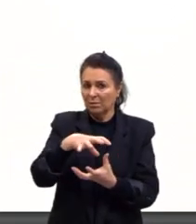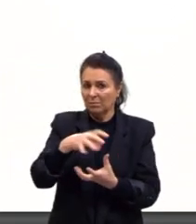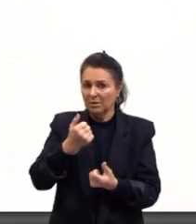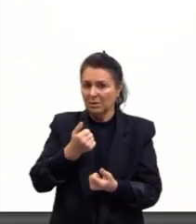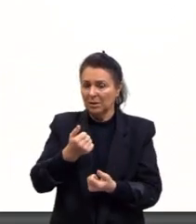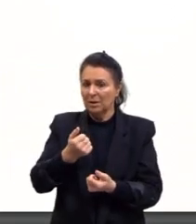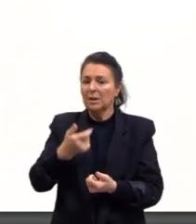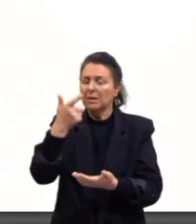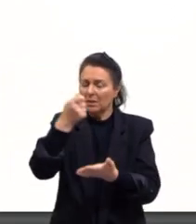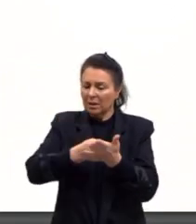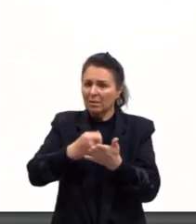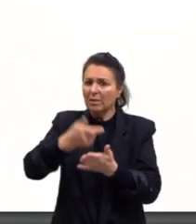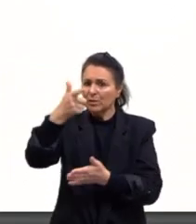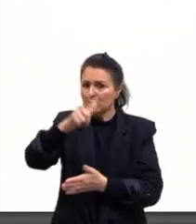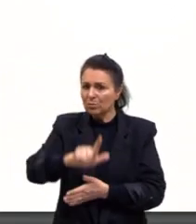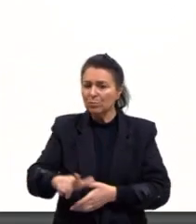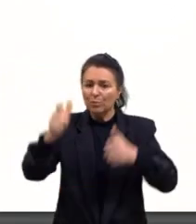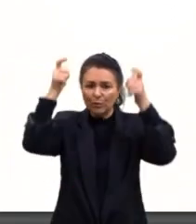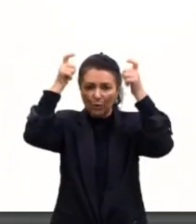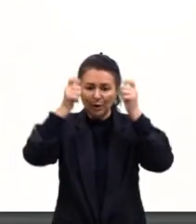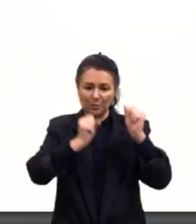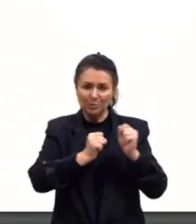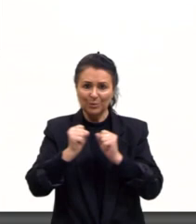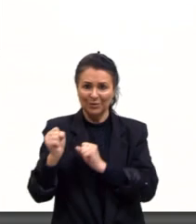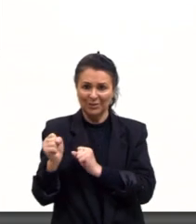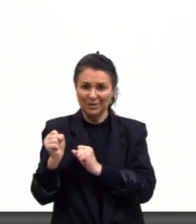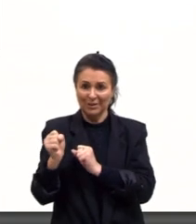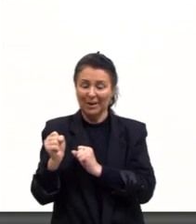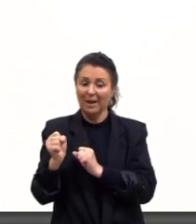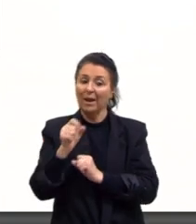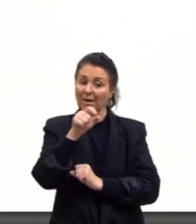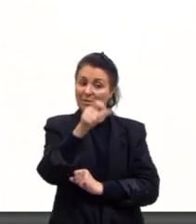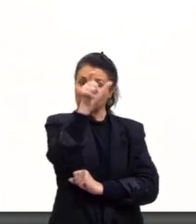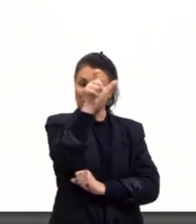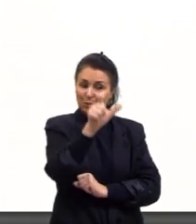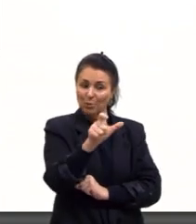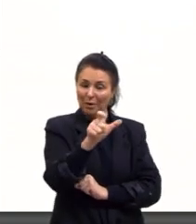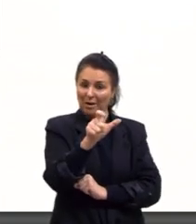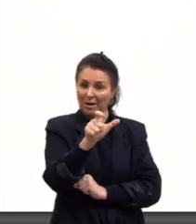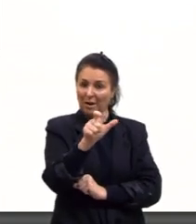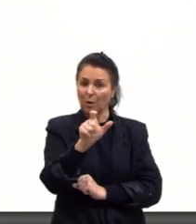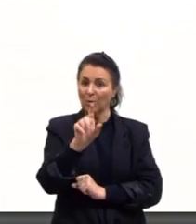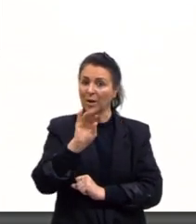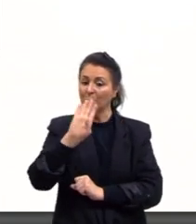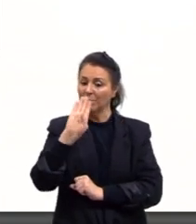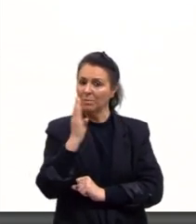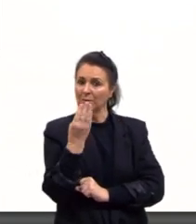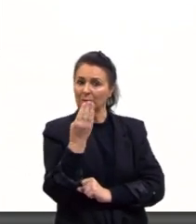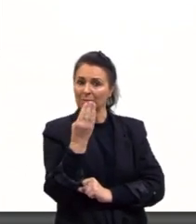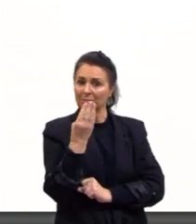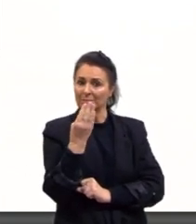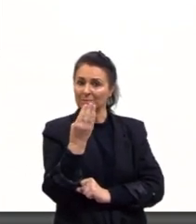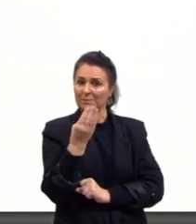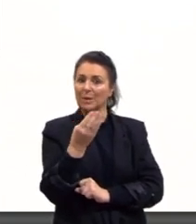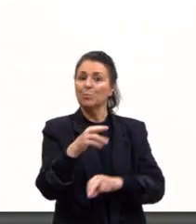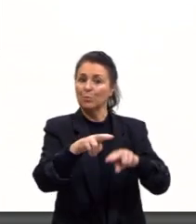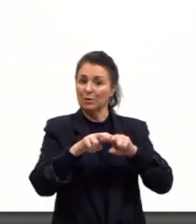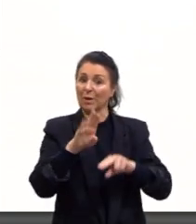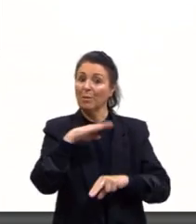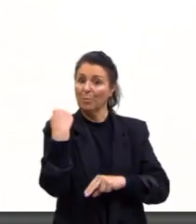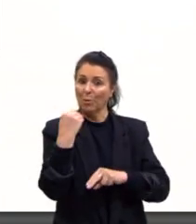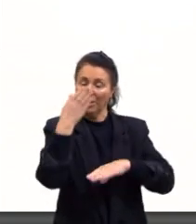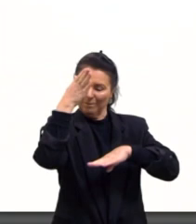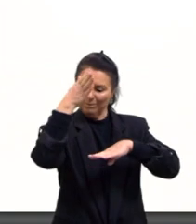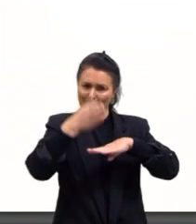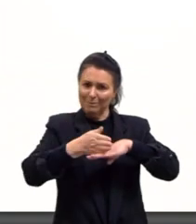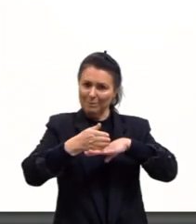colocar o rei de novo no poder, essa pessoa ia ser julgada como traidora e ia acabar sendo guilhotinada. Mas, antes disso, as pessoas eram